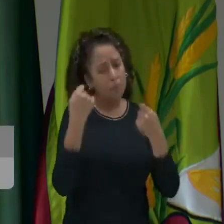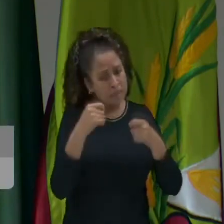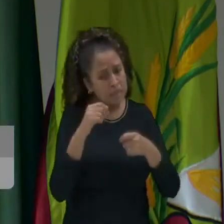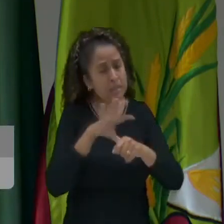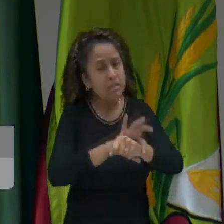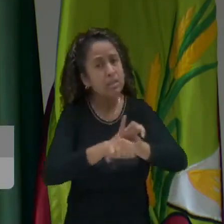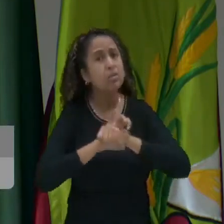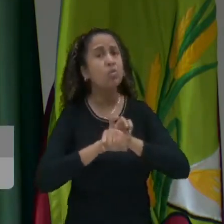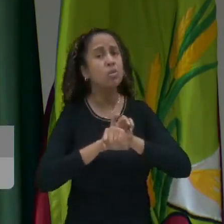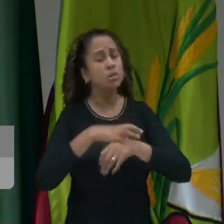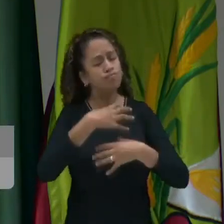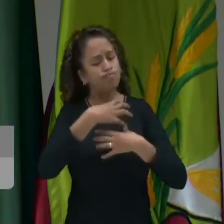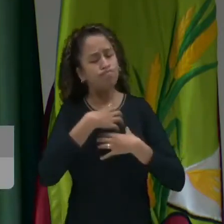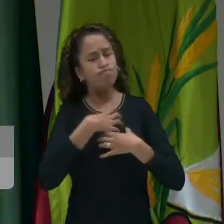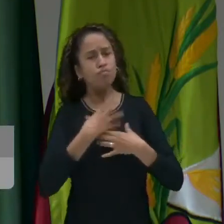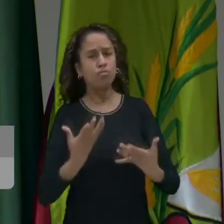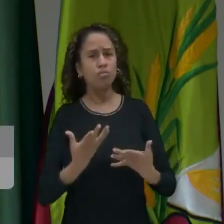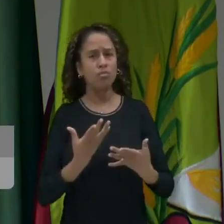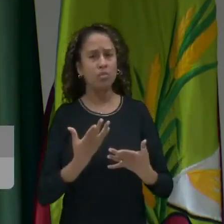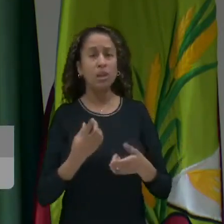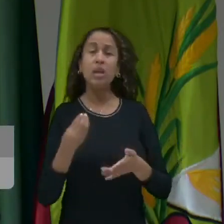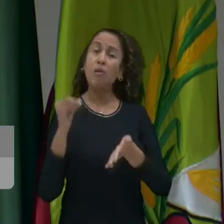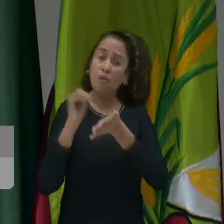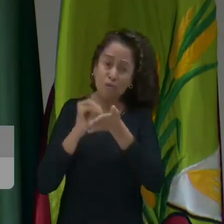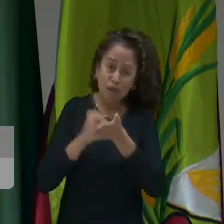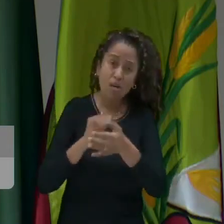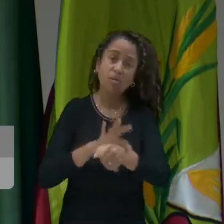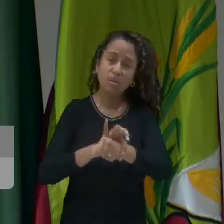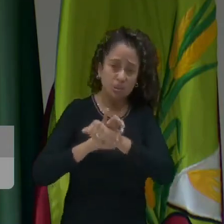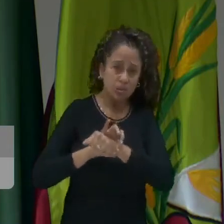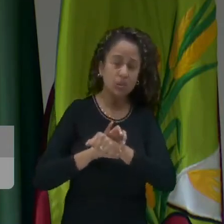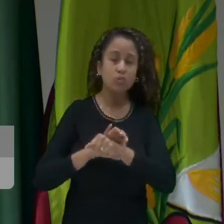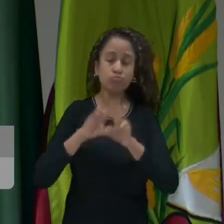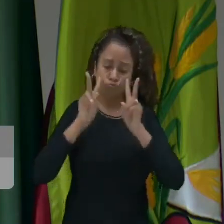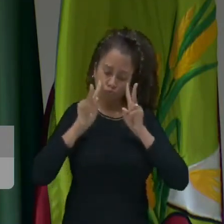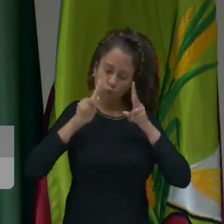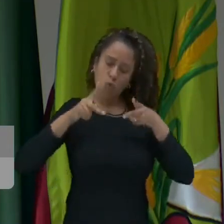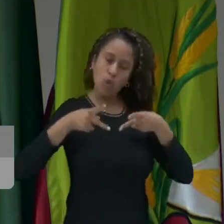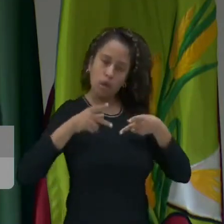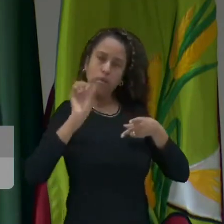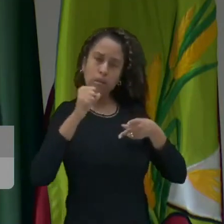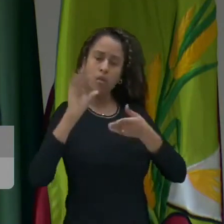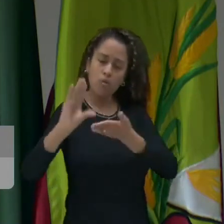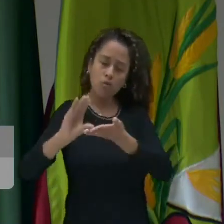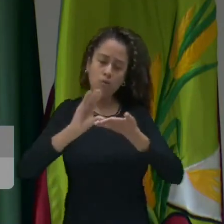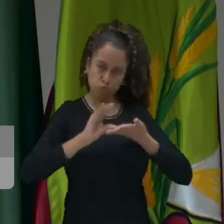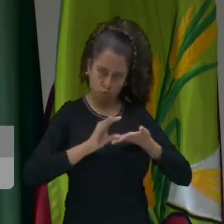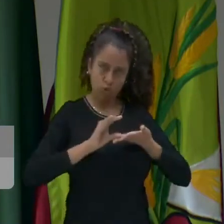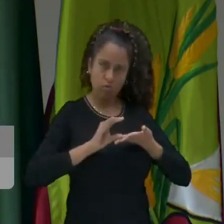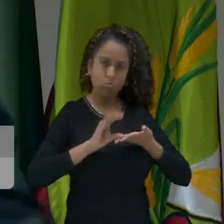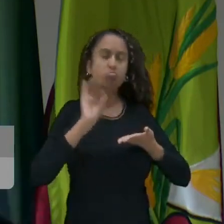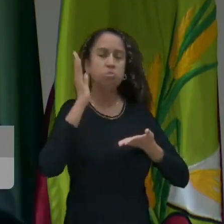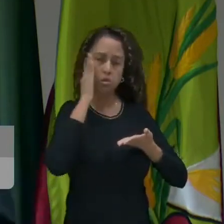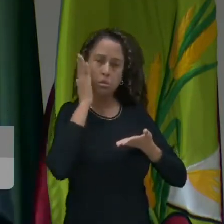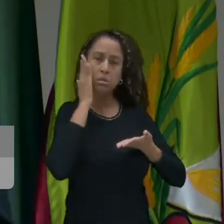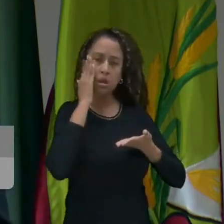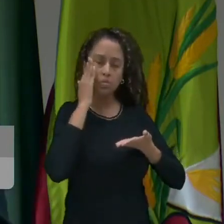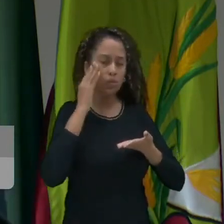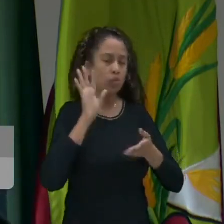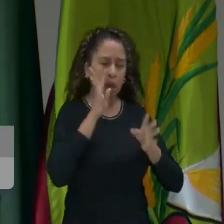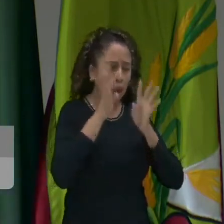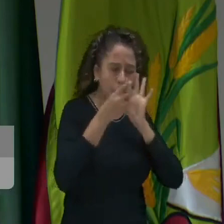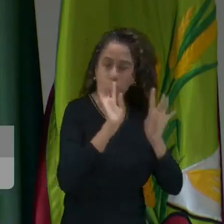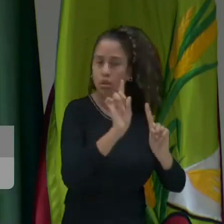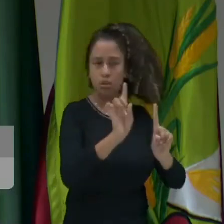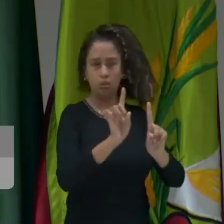se sentir segura. O que não vem acontecendo? Nós reconhecemos os investimentos da atual administração. Não estamos fazendo